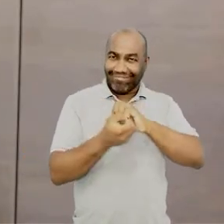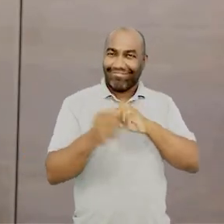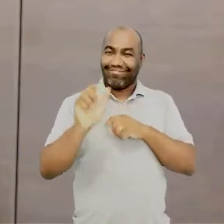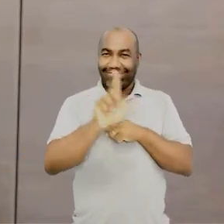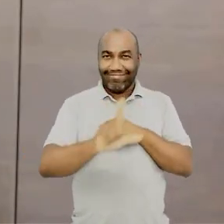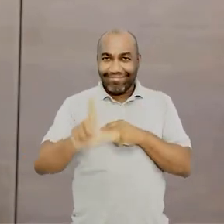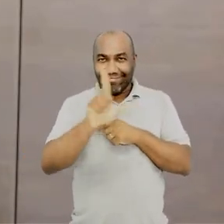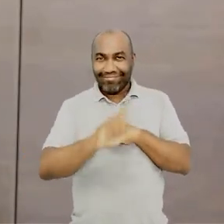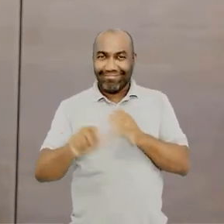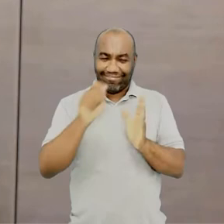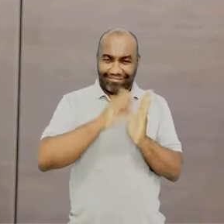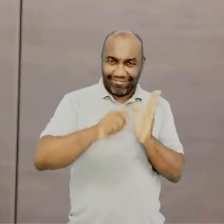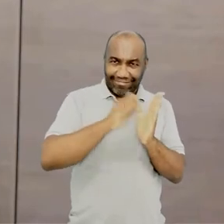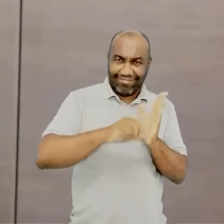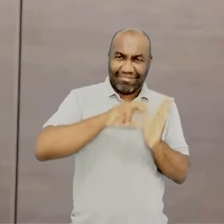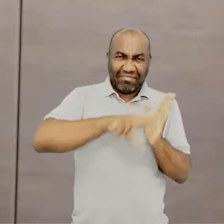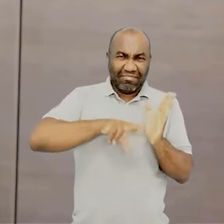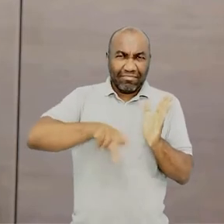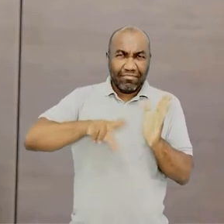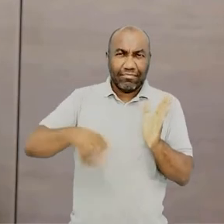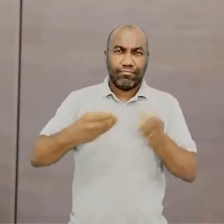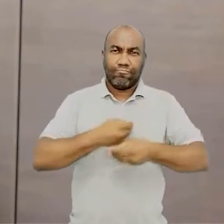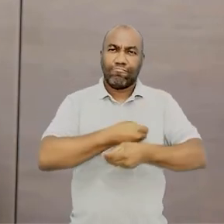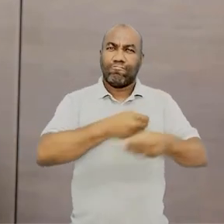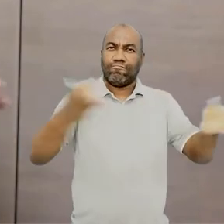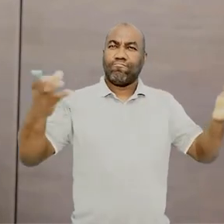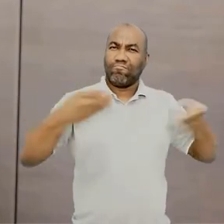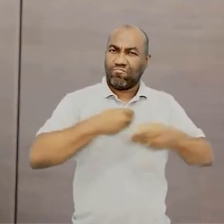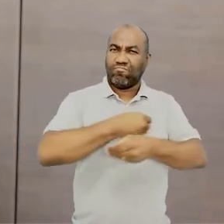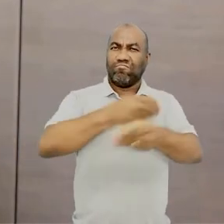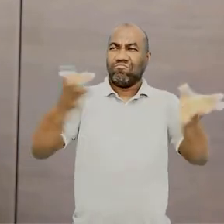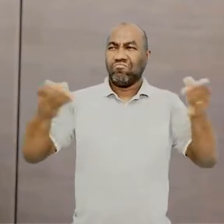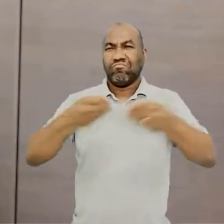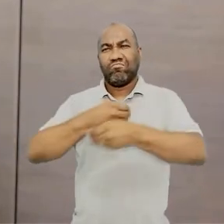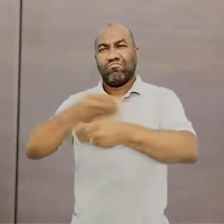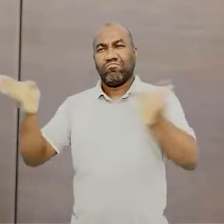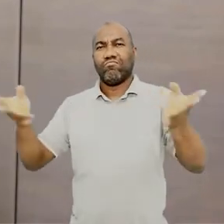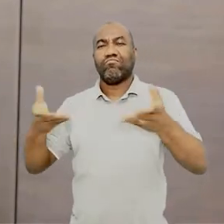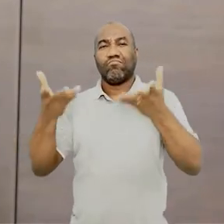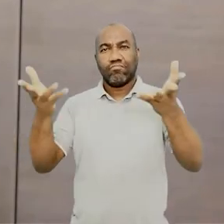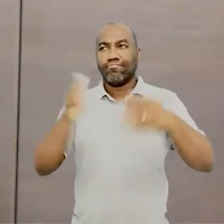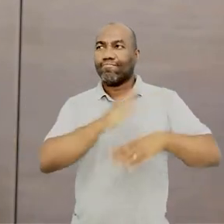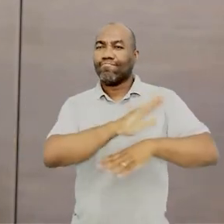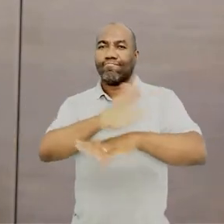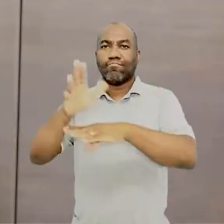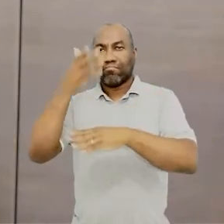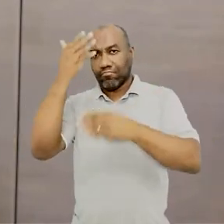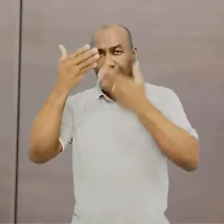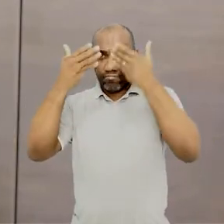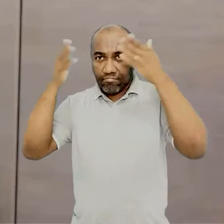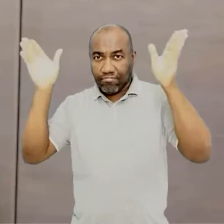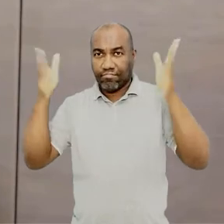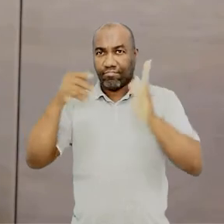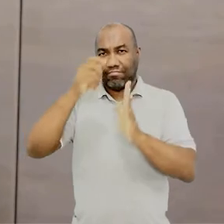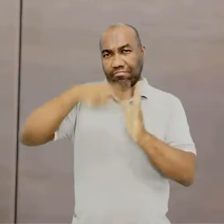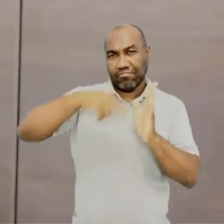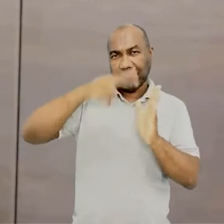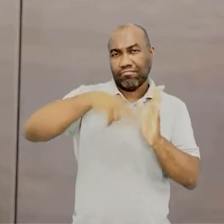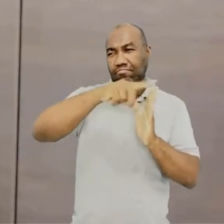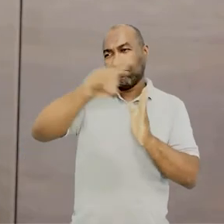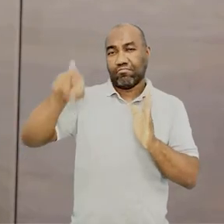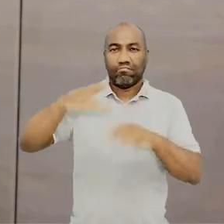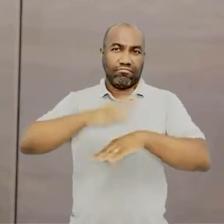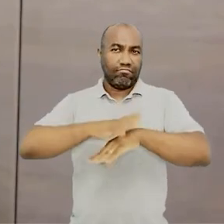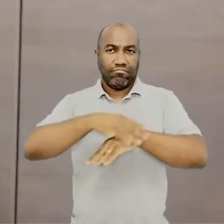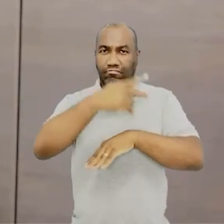mais pessoas acreditassem que são capazes de escrever e publicar. Então eles vão tentar popularizar do jeito